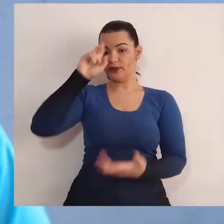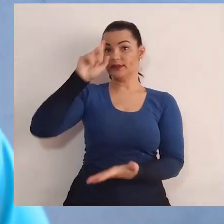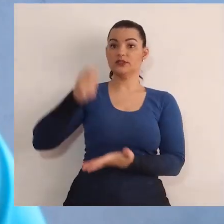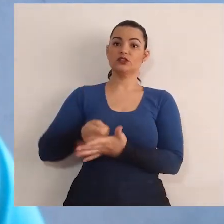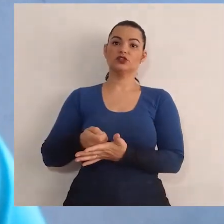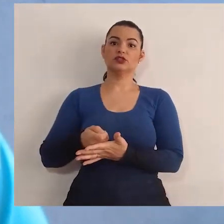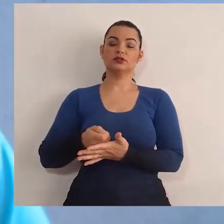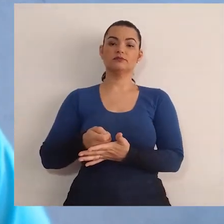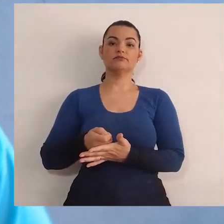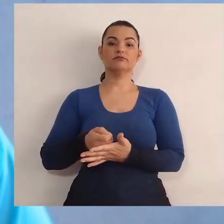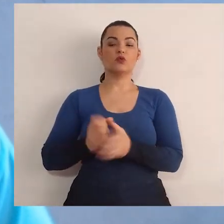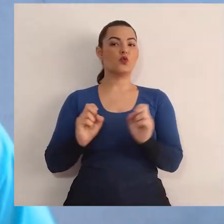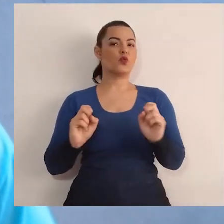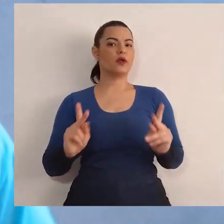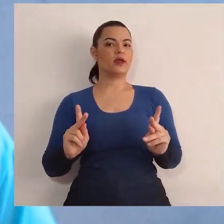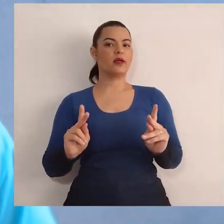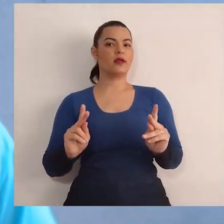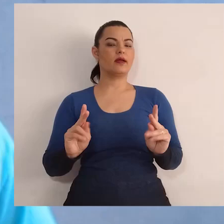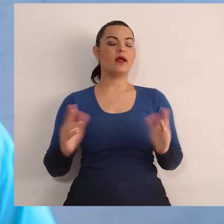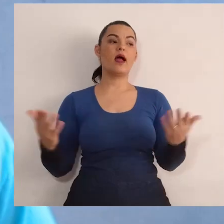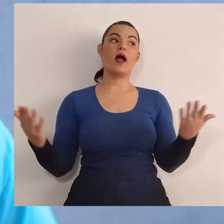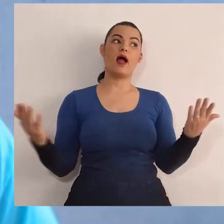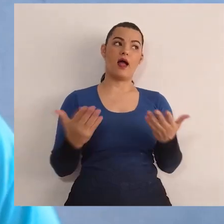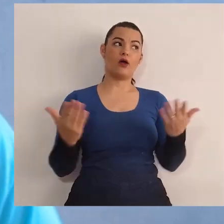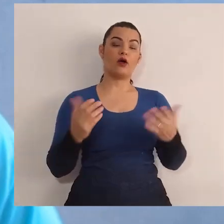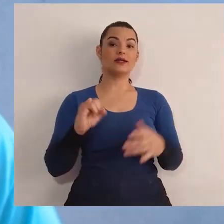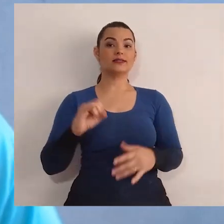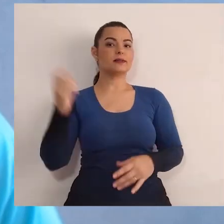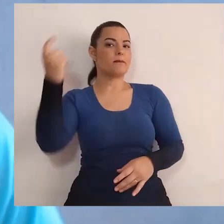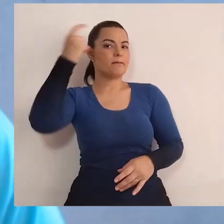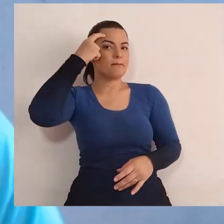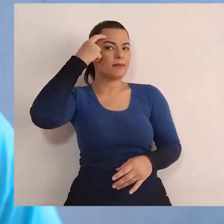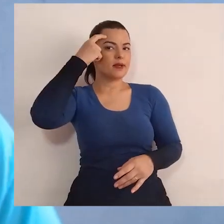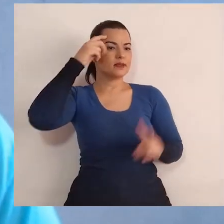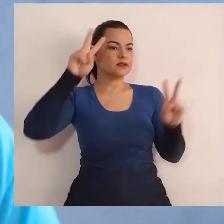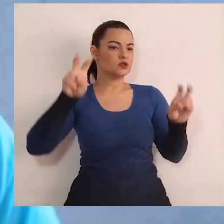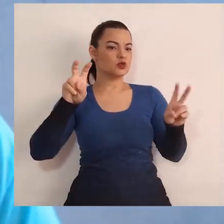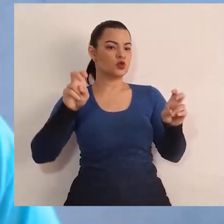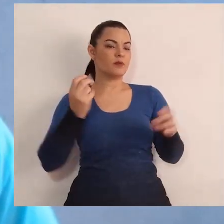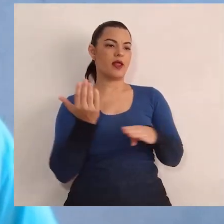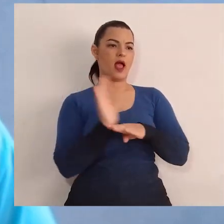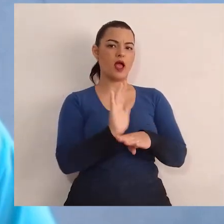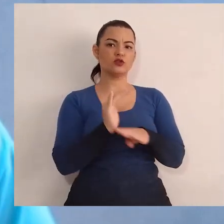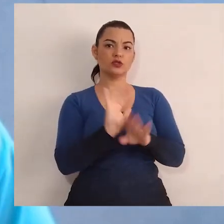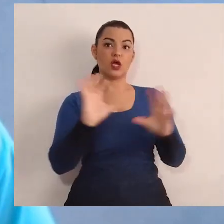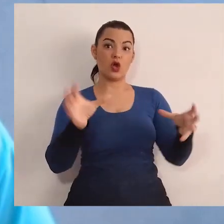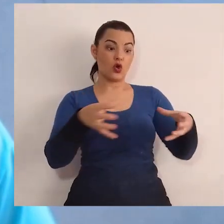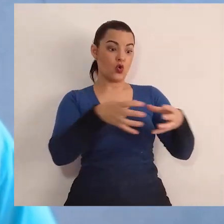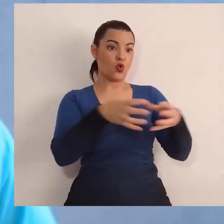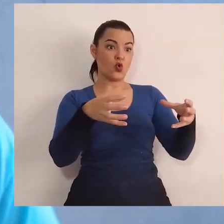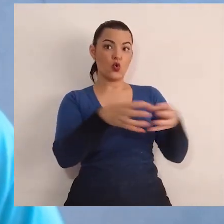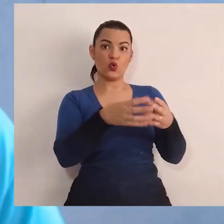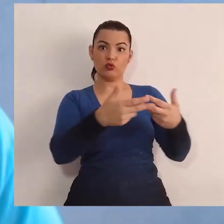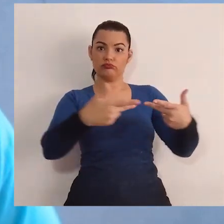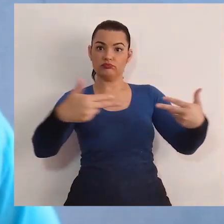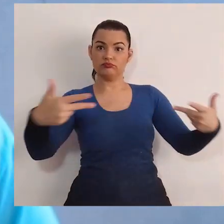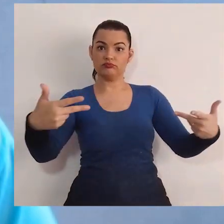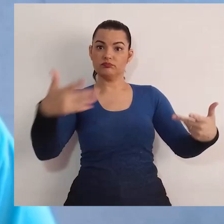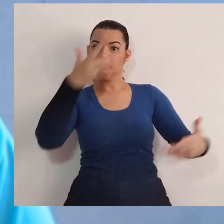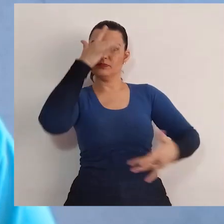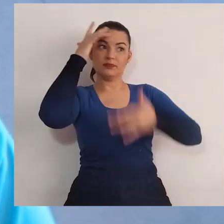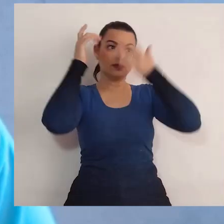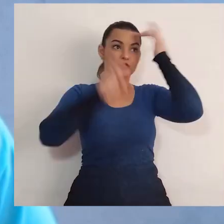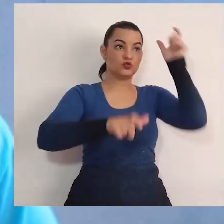me beneficiar. Agora, quando nós pensamos em benefício para a coletividade, em